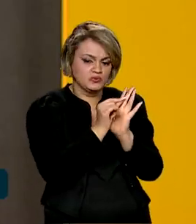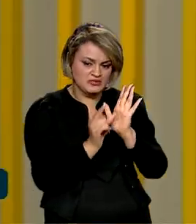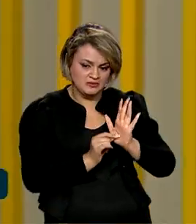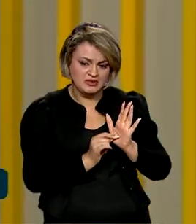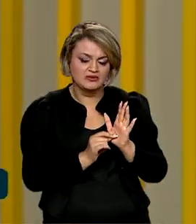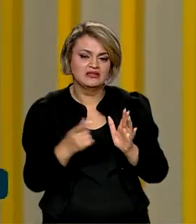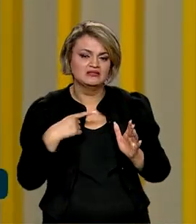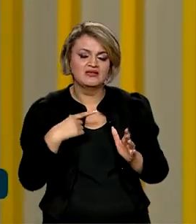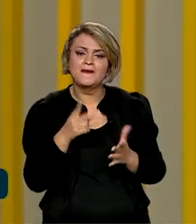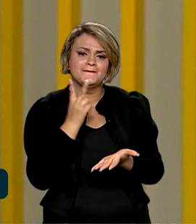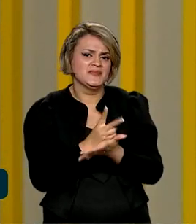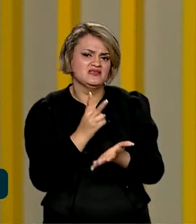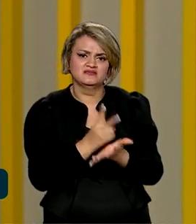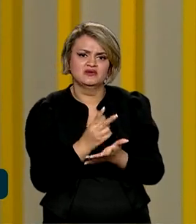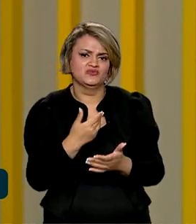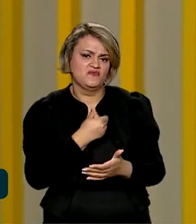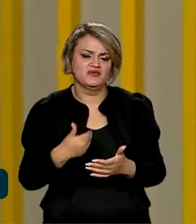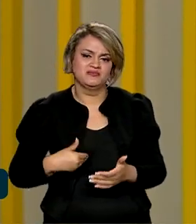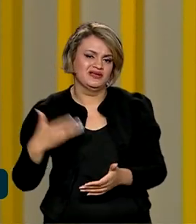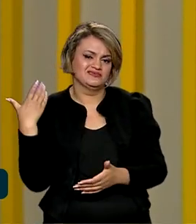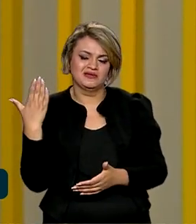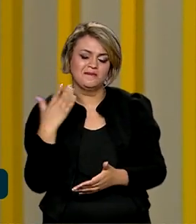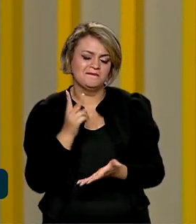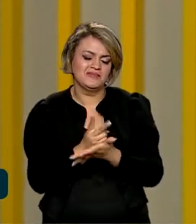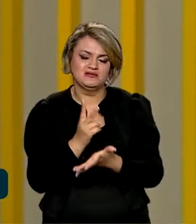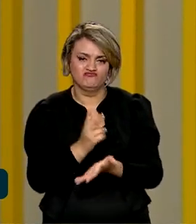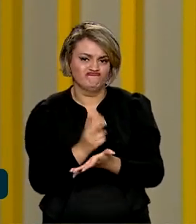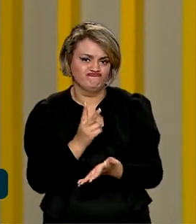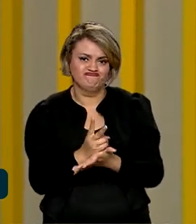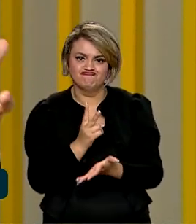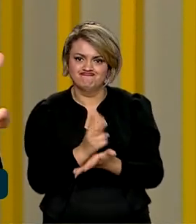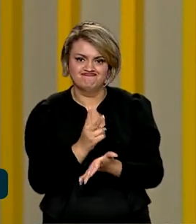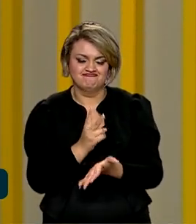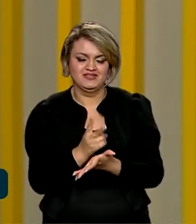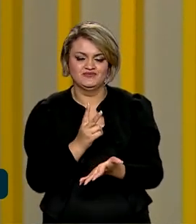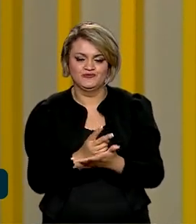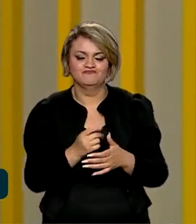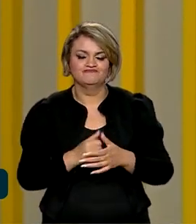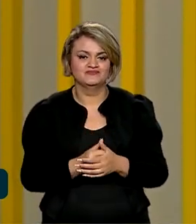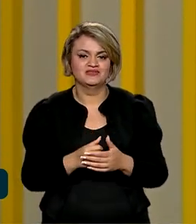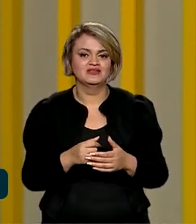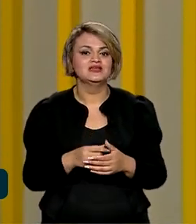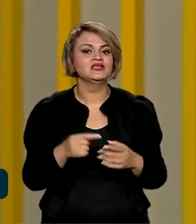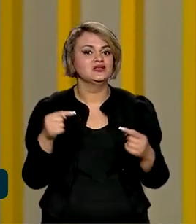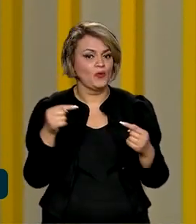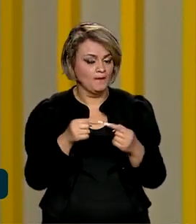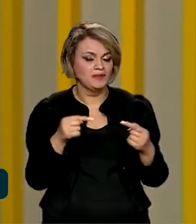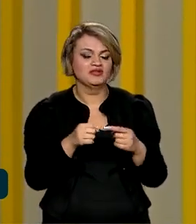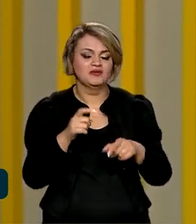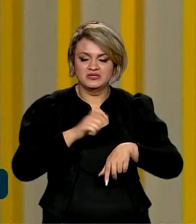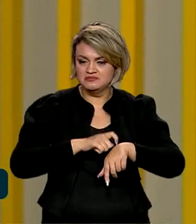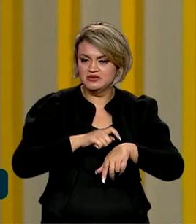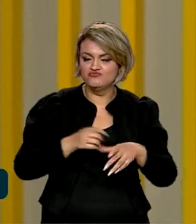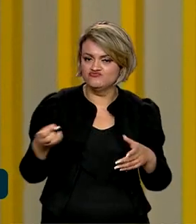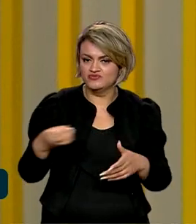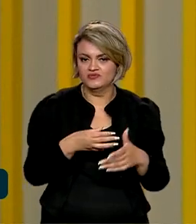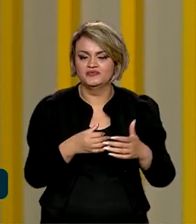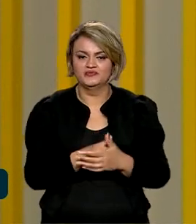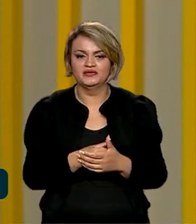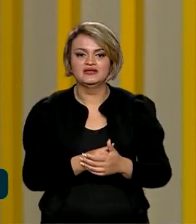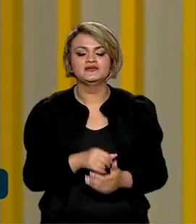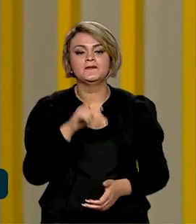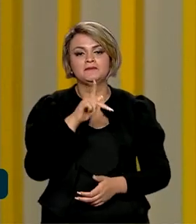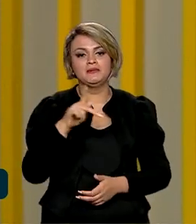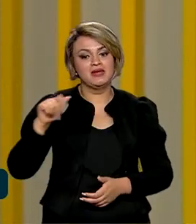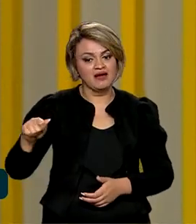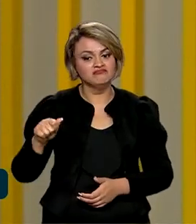que eles têm são as mesmas do governo passado, são incompatíveis com essa nova fase do país. Então, o PPA